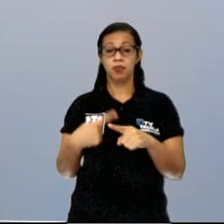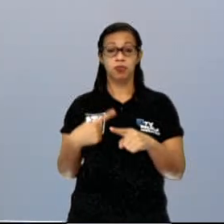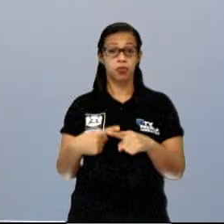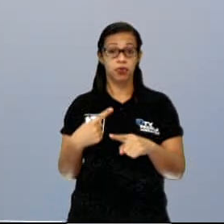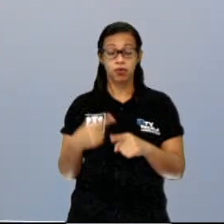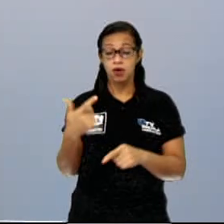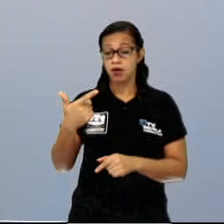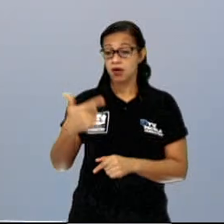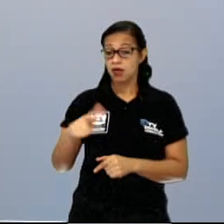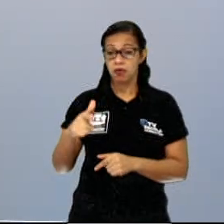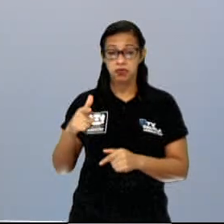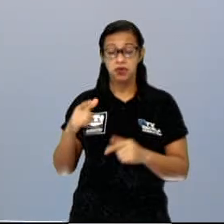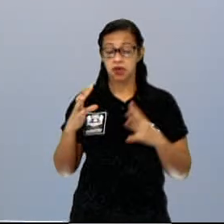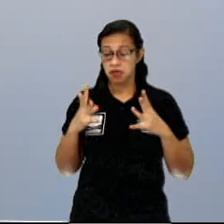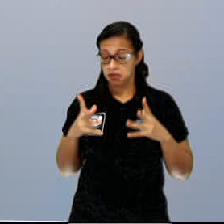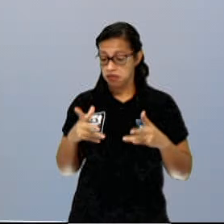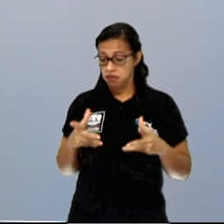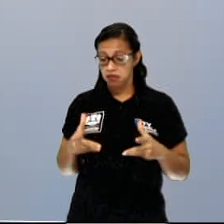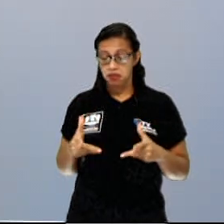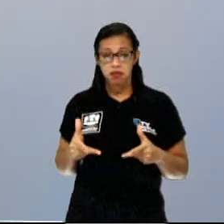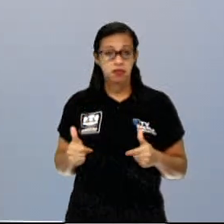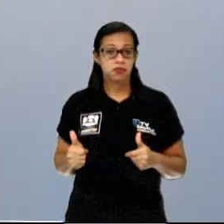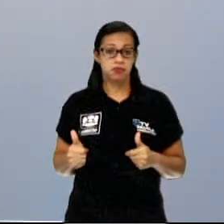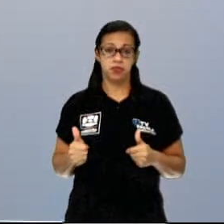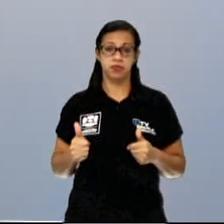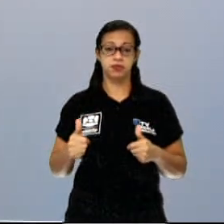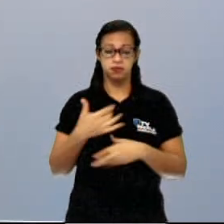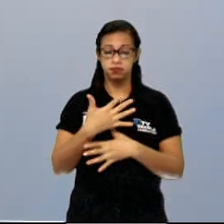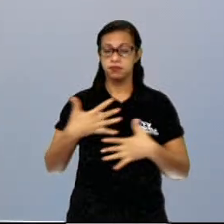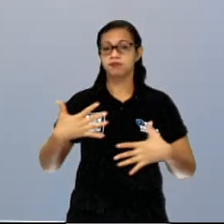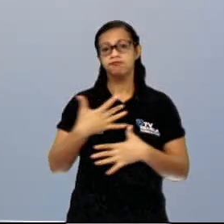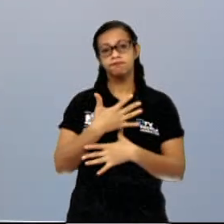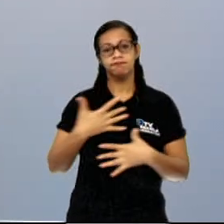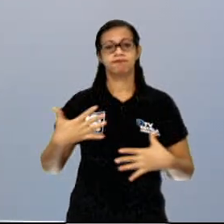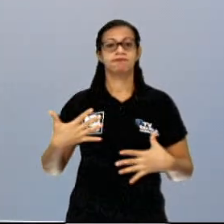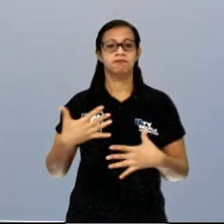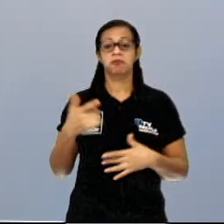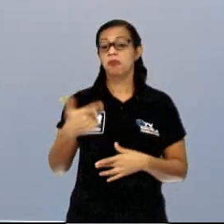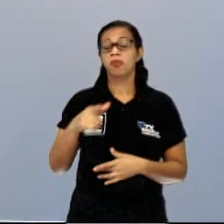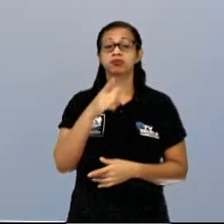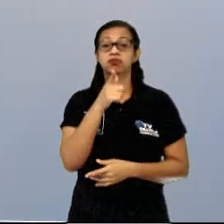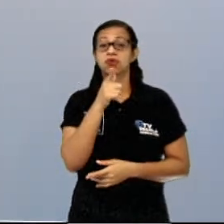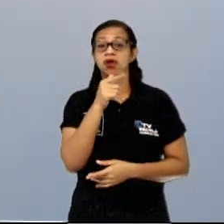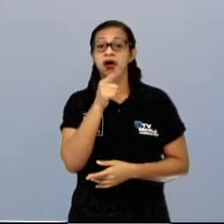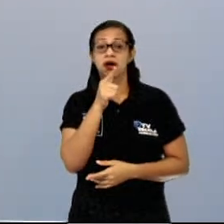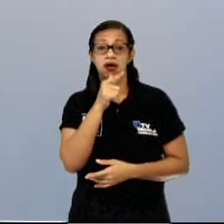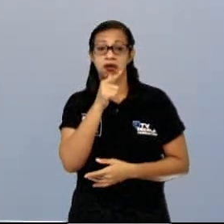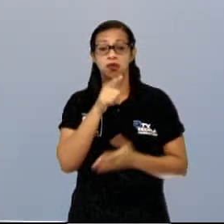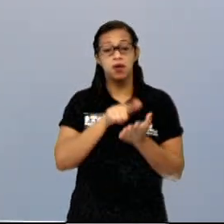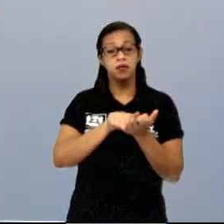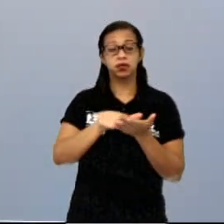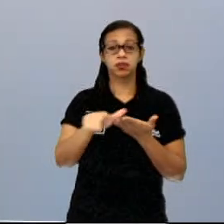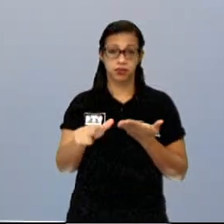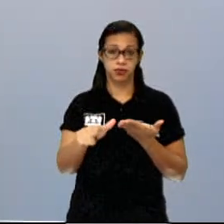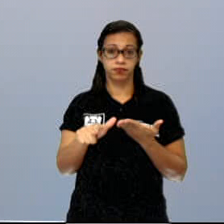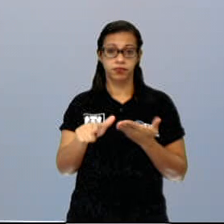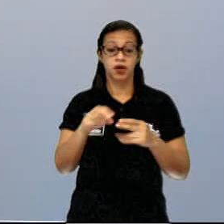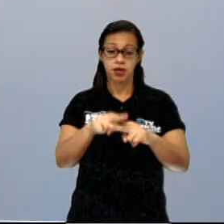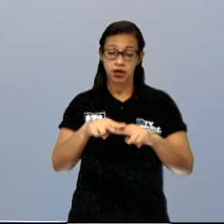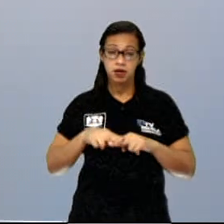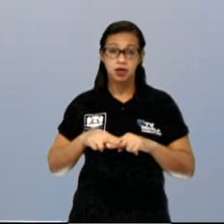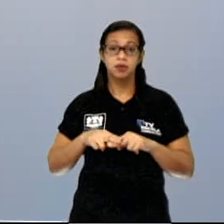saneamento básico, esgoto ou água potável. E isso vai trazer uma série de problemas de saúde para essas pessoas.